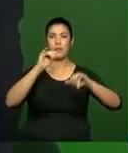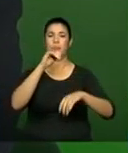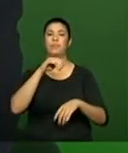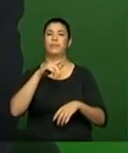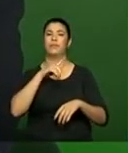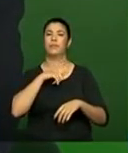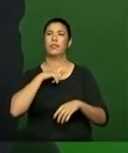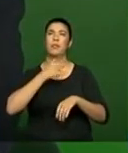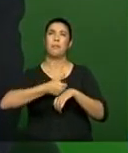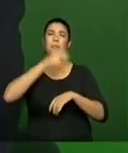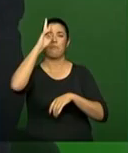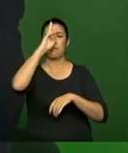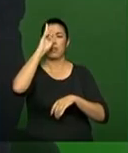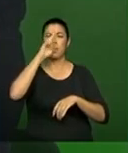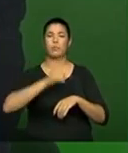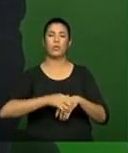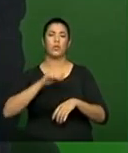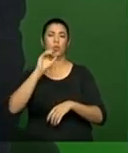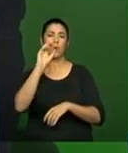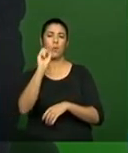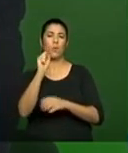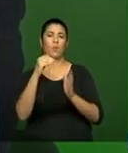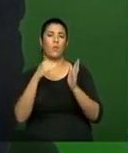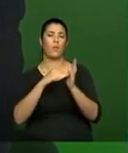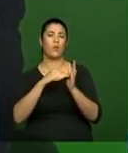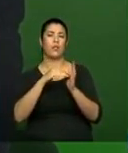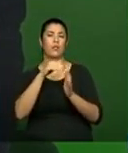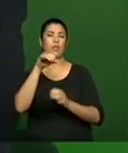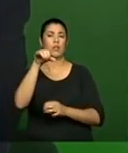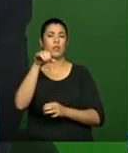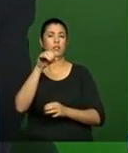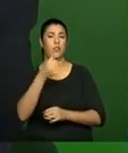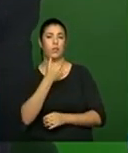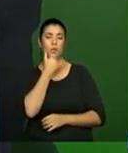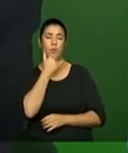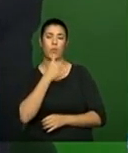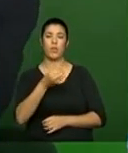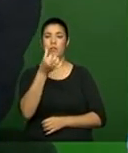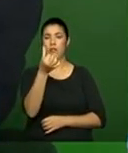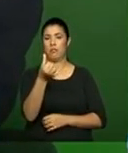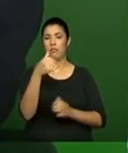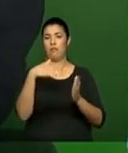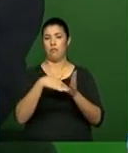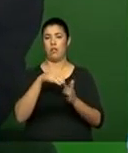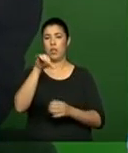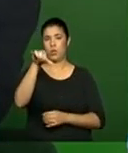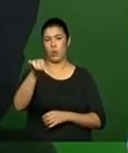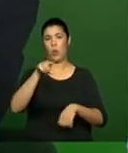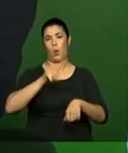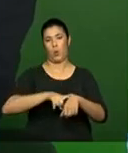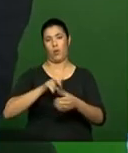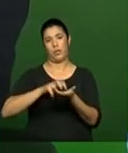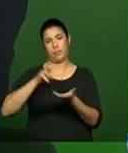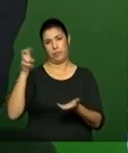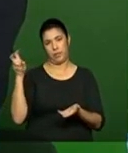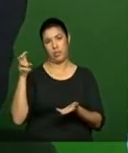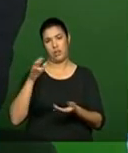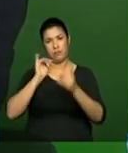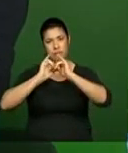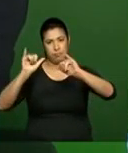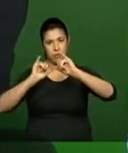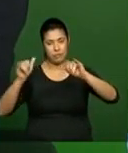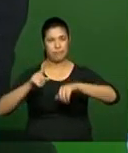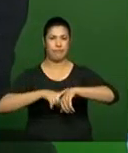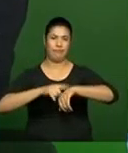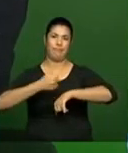Ele é... Me lembra aqui... 8h às 10h, não é isso? 6h às 9h. 6h às 9h, perdão. 6h às 9h. Então, esse é o horário que tem concentração de rádio. Tem, por exemplo, uma coisa